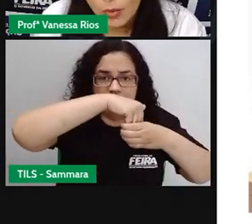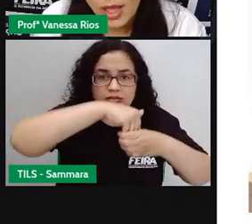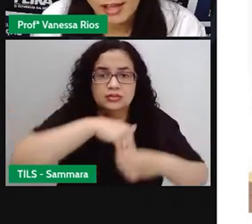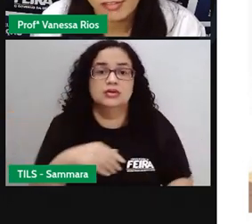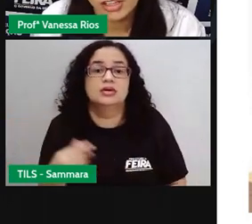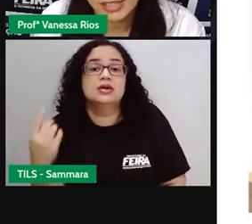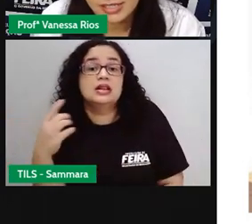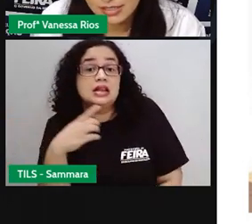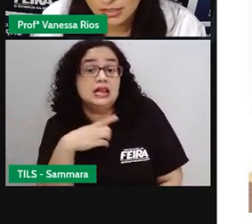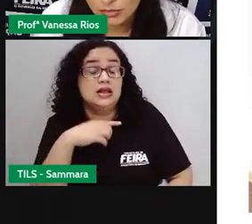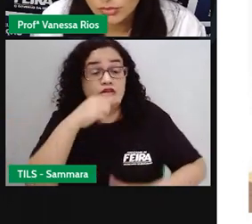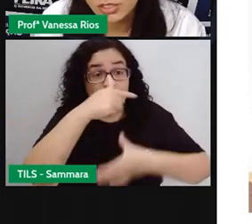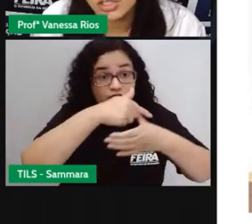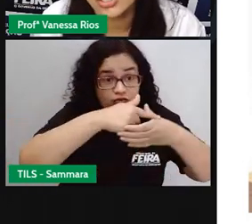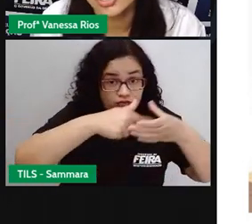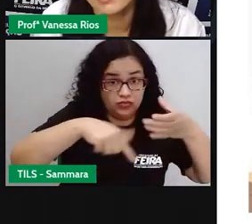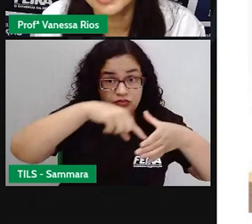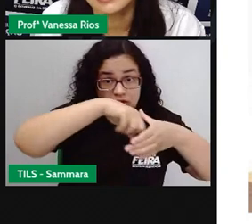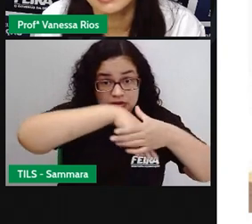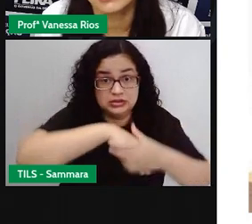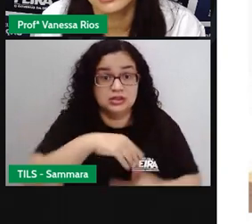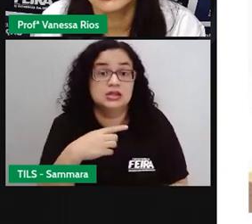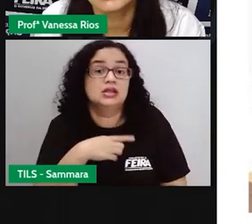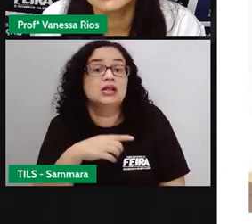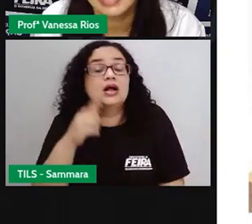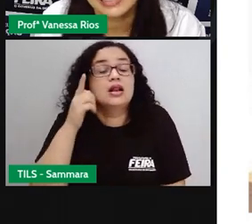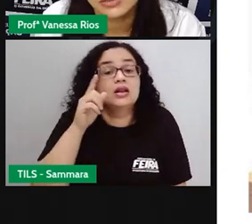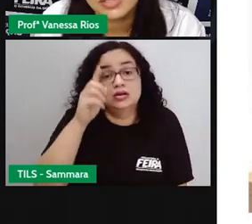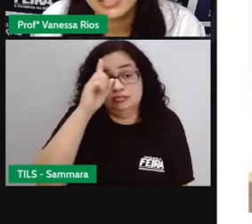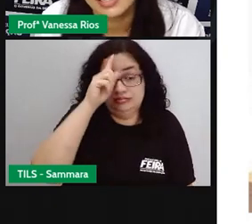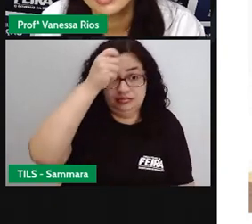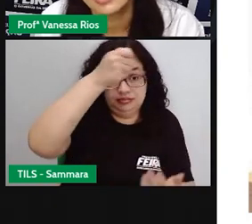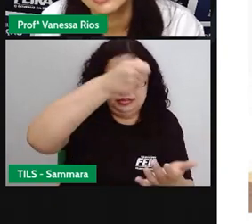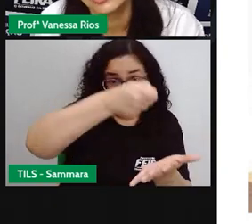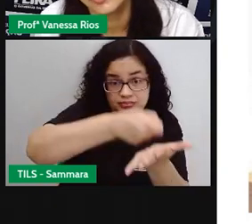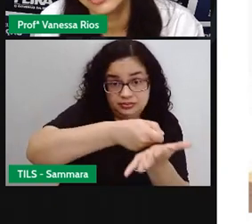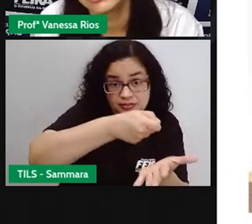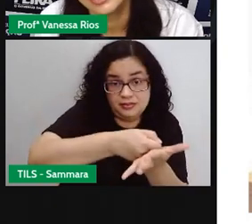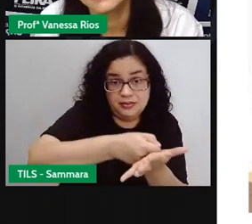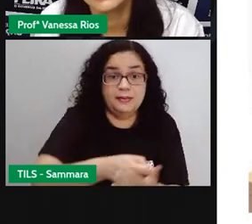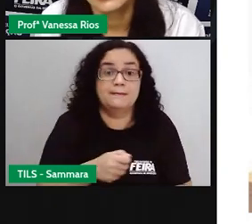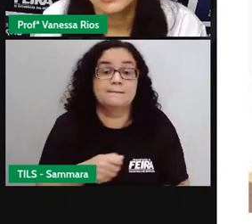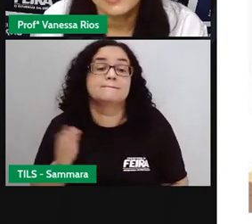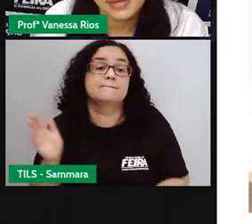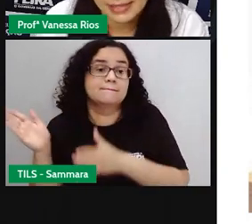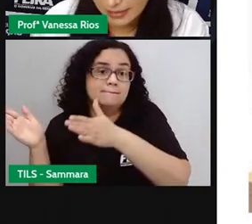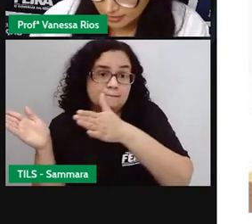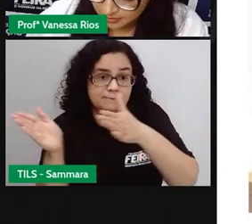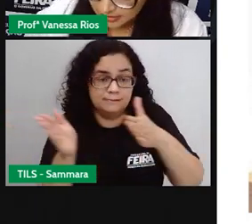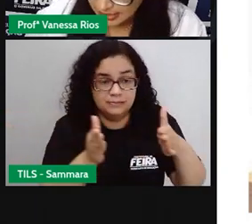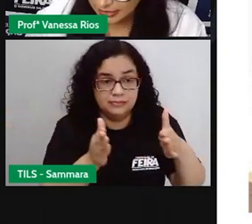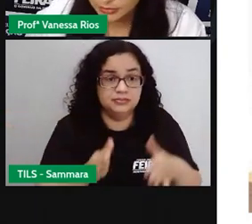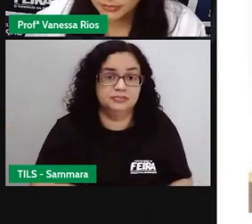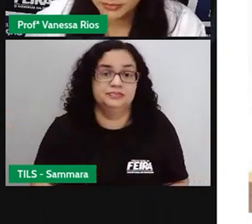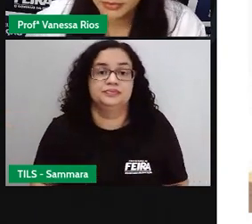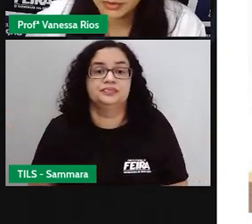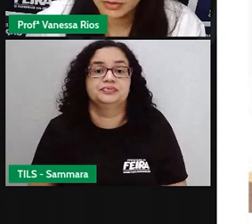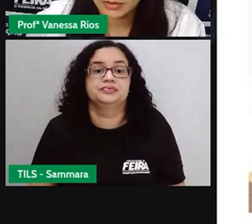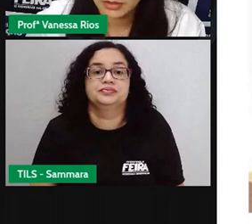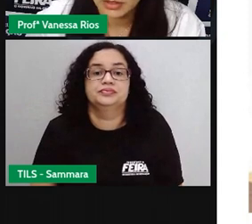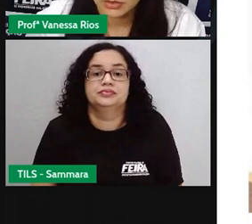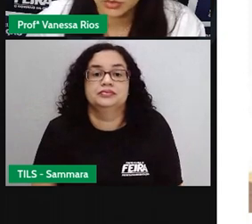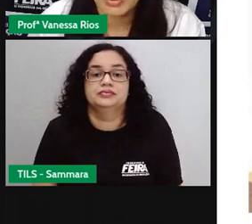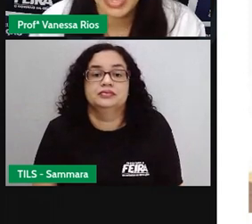eleitoral, a votação, estamos atribuindo um mandato que isso era exercido por um tempo pré-determinado.